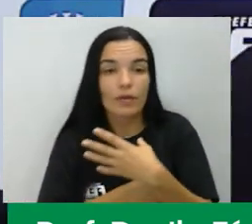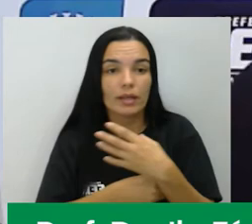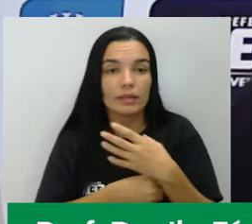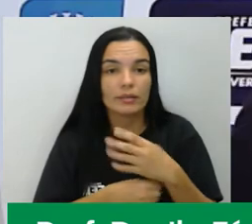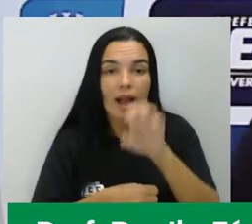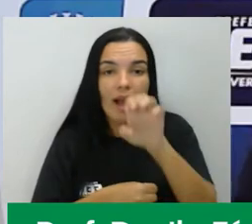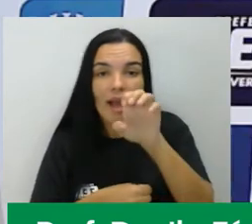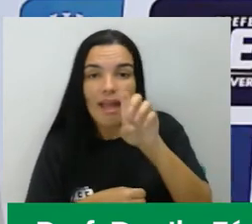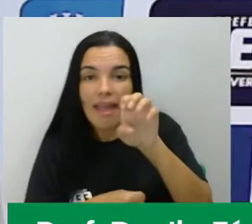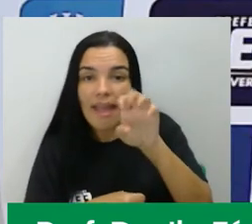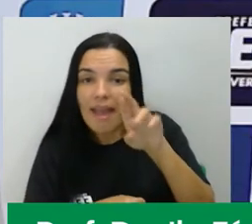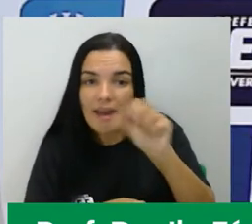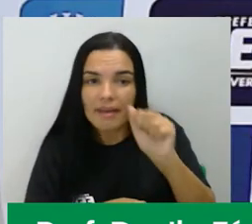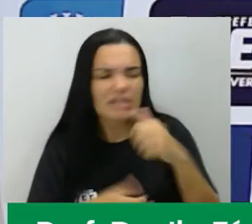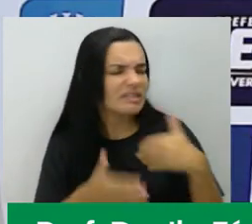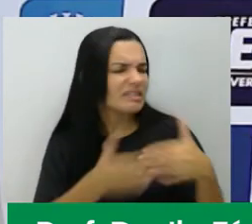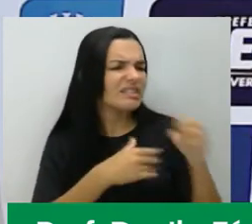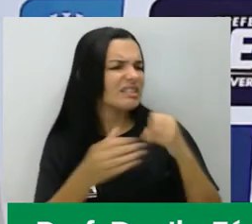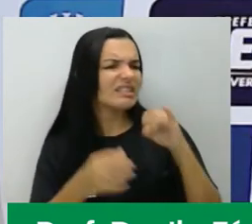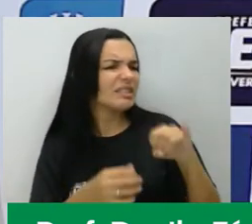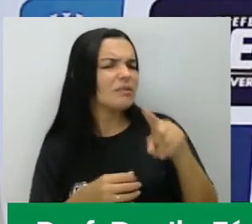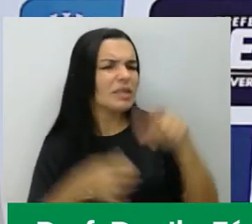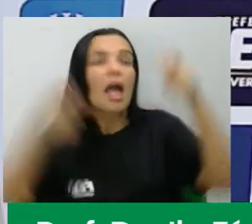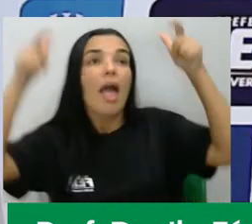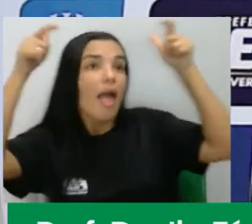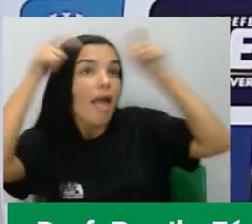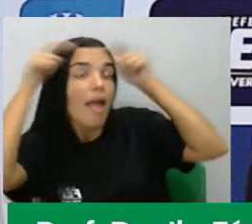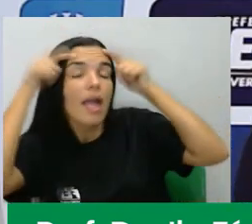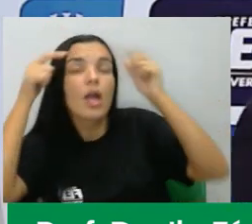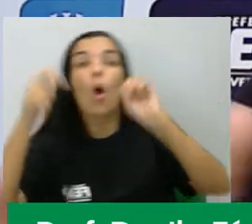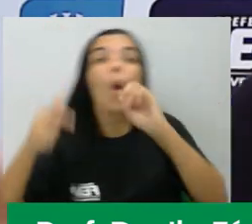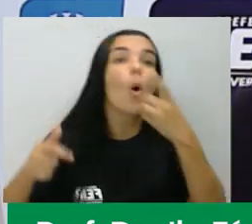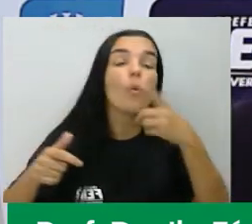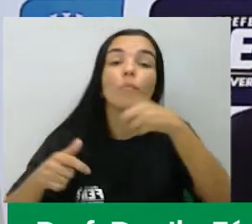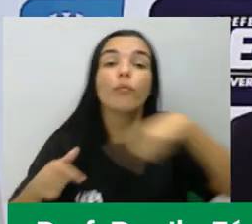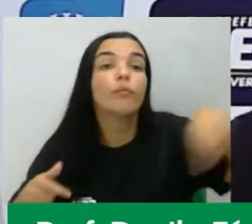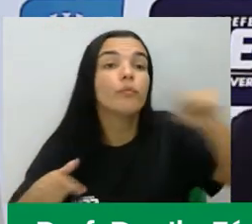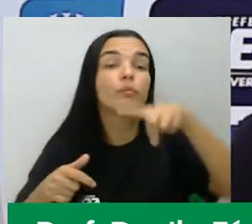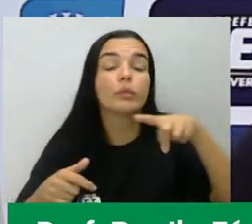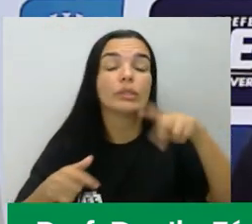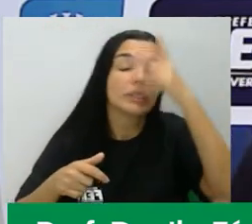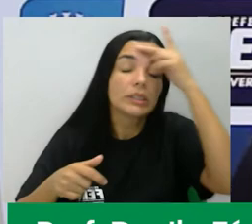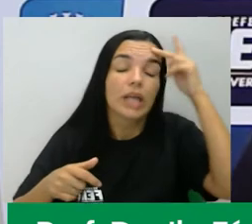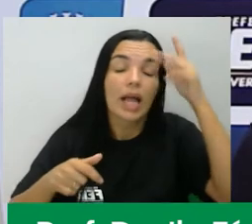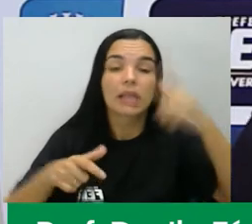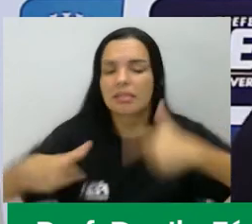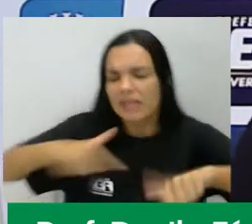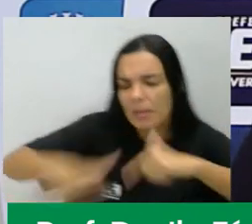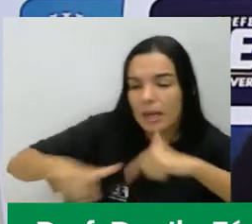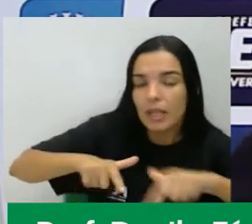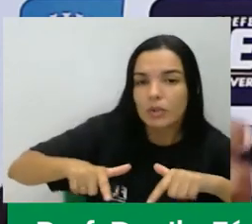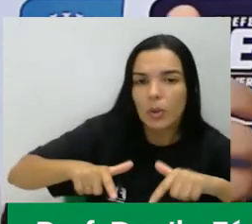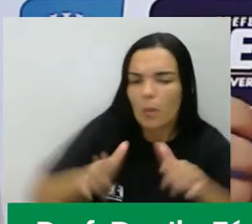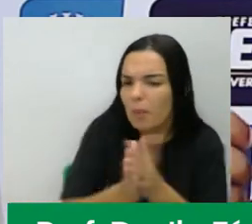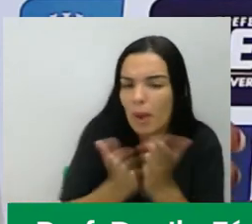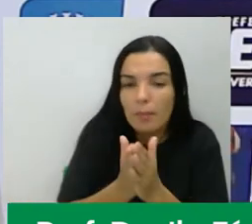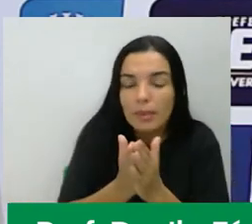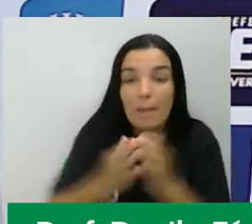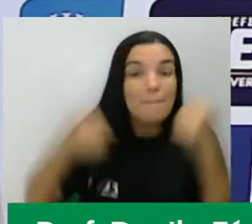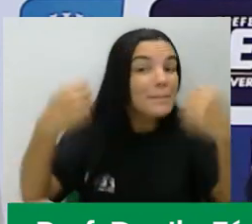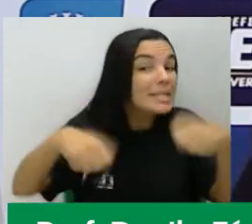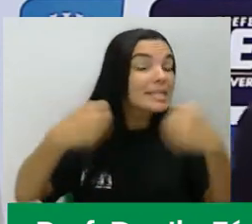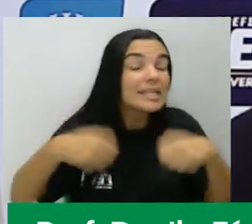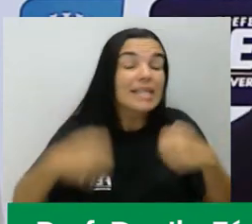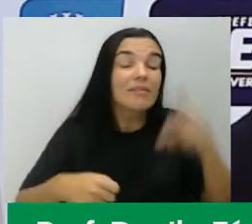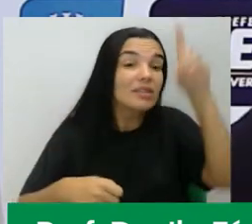um rei ou de você ser um mero trabalhador, todos os homens passassem a ser iguais. Esses são os ideais